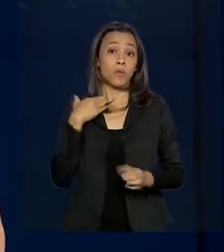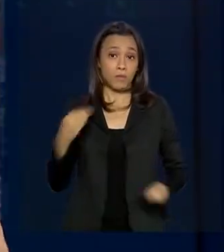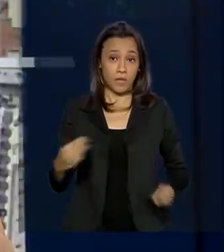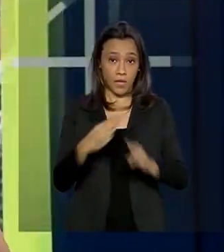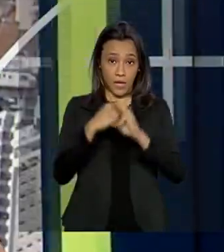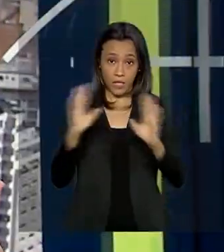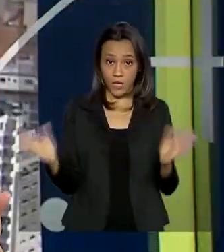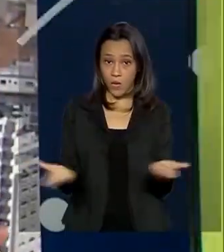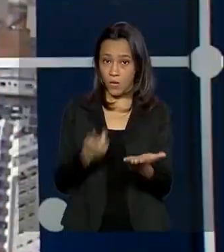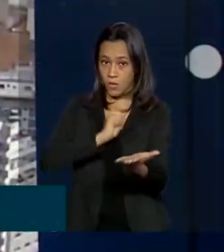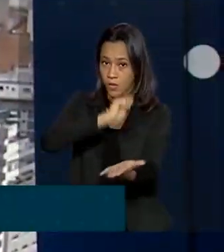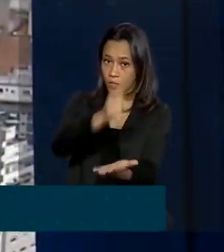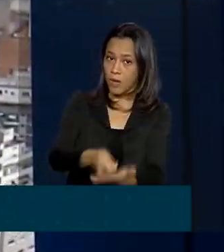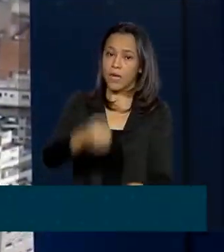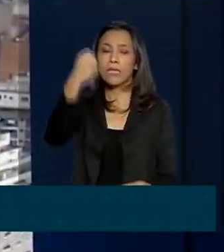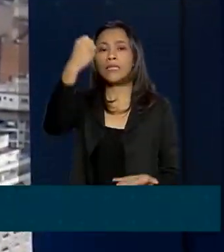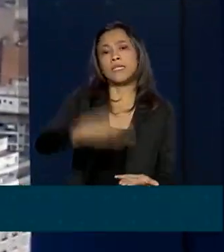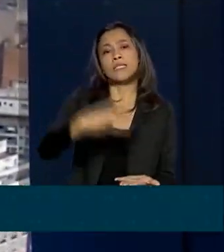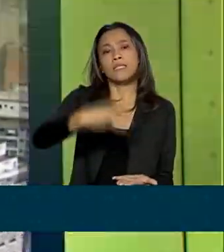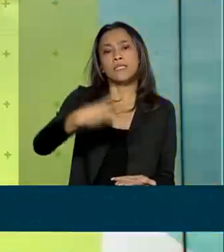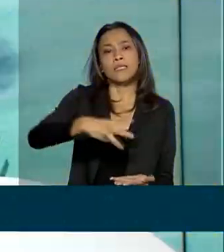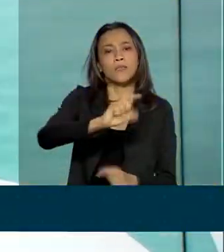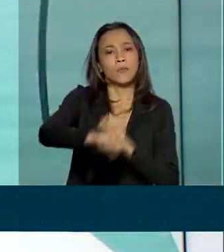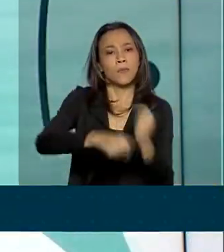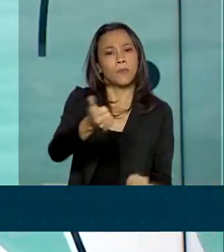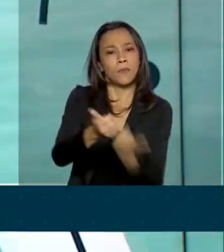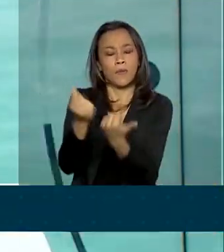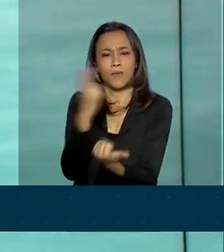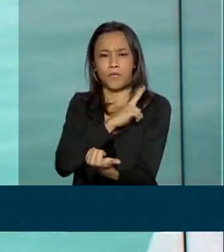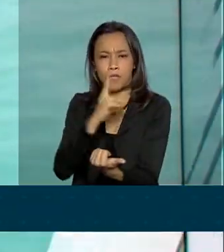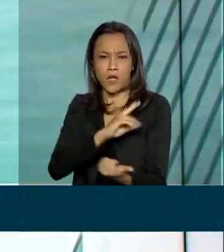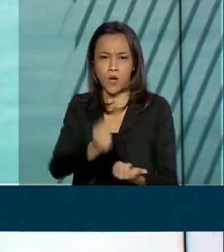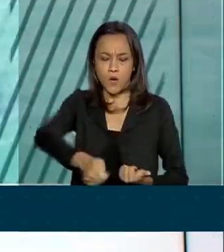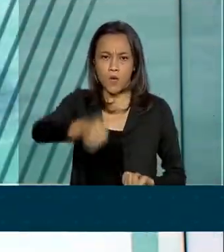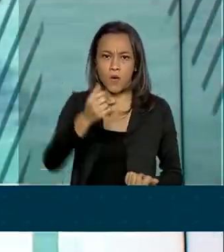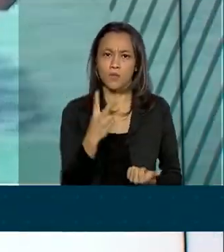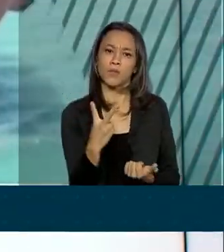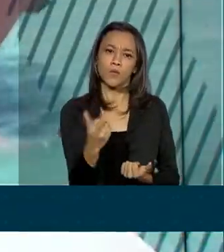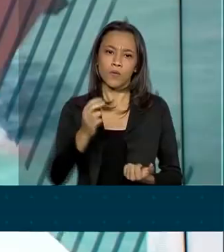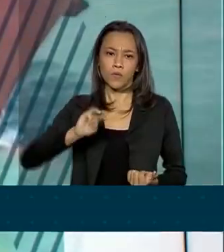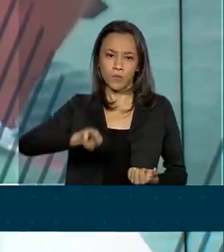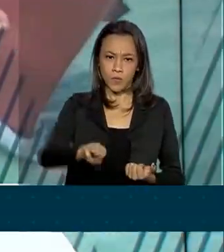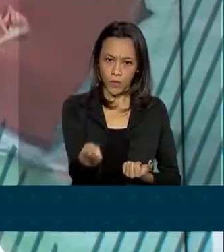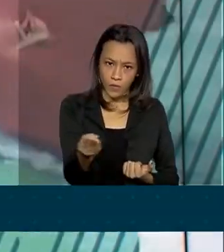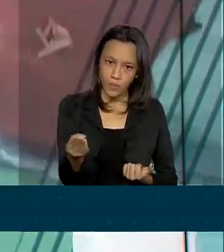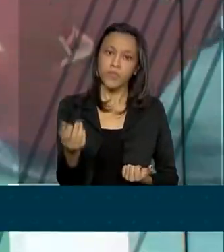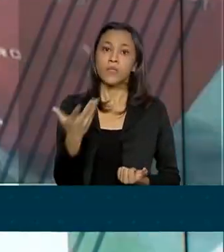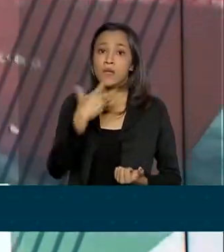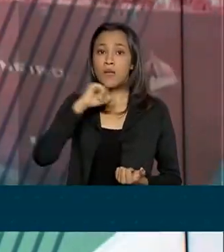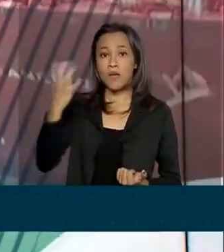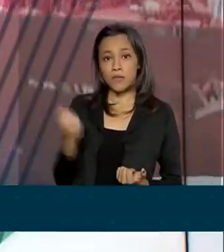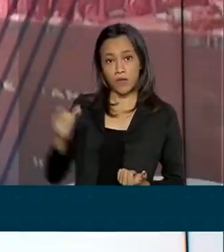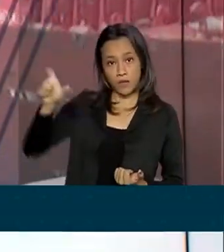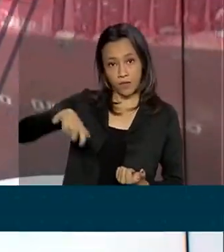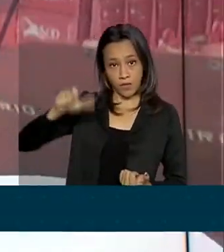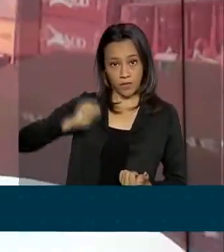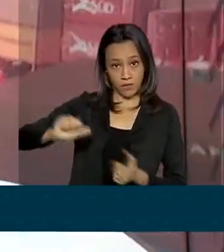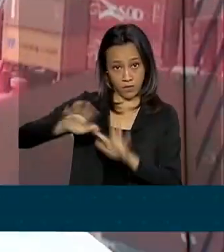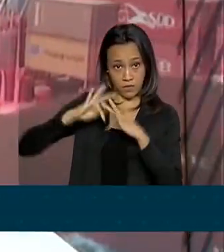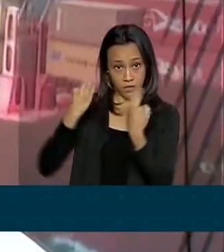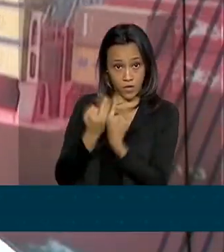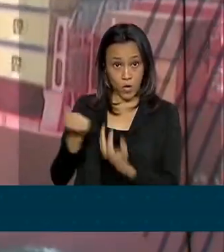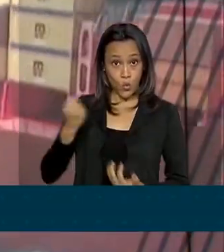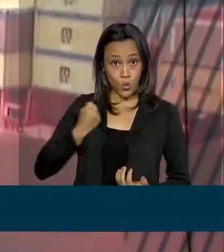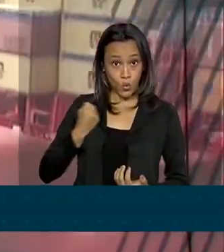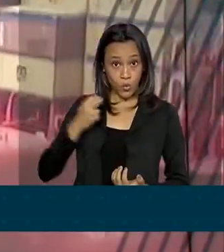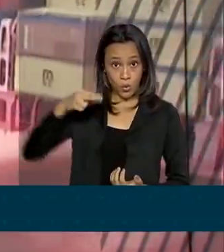hoje a terceira parcela do auxílio emergencial para quase 2 milhões de beneficiários do Bolsa Família com NIS Final 3. O calendário